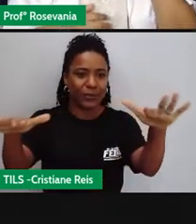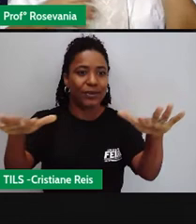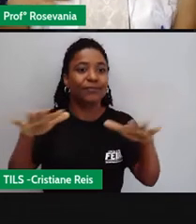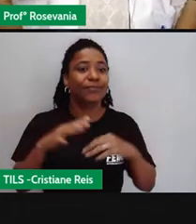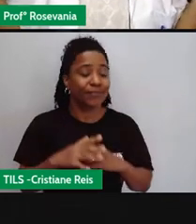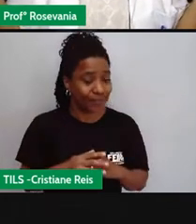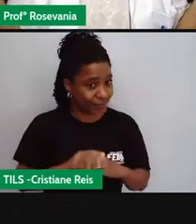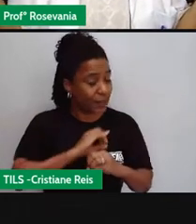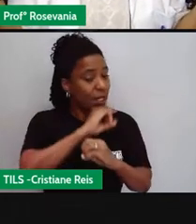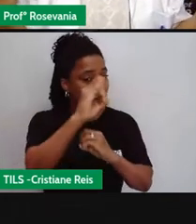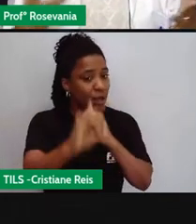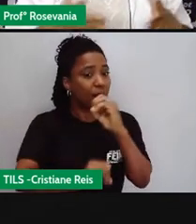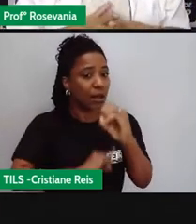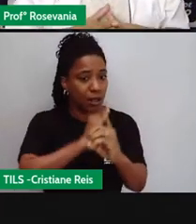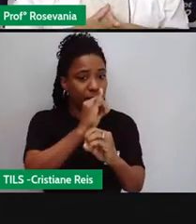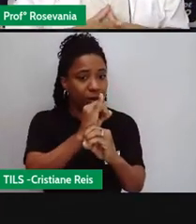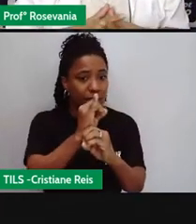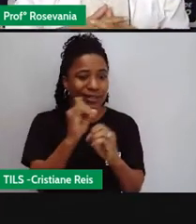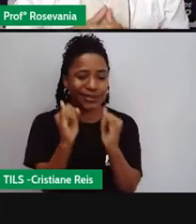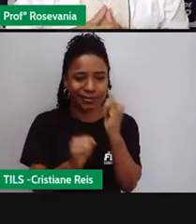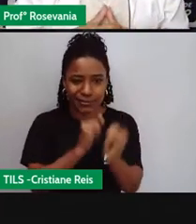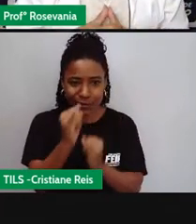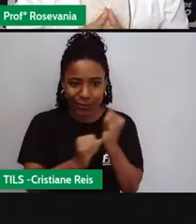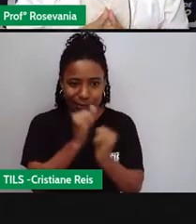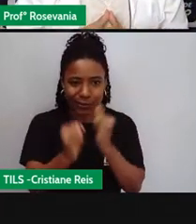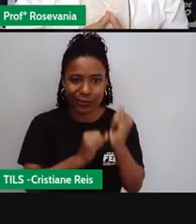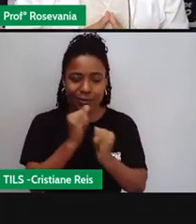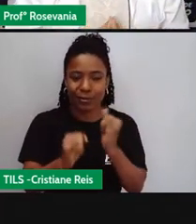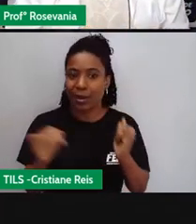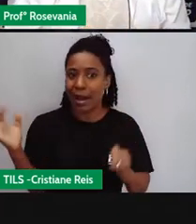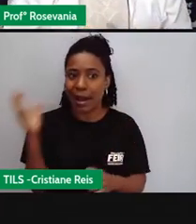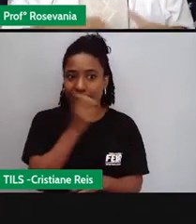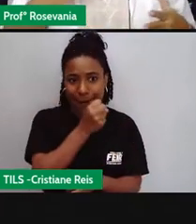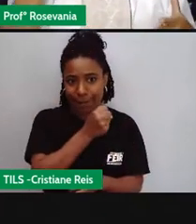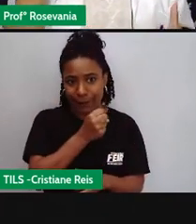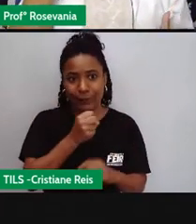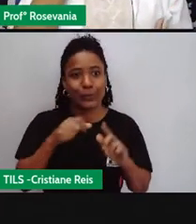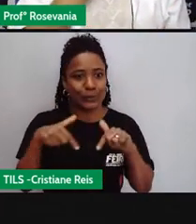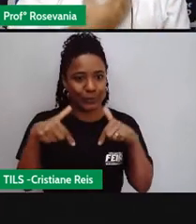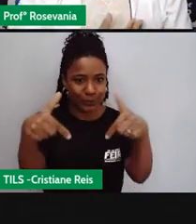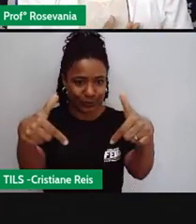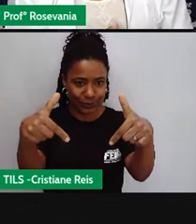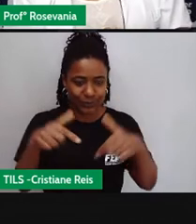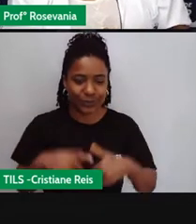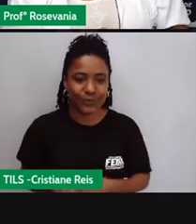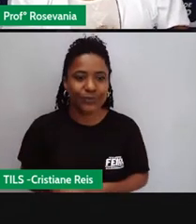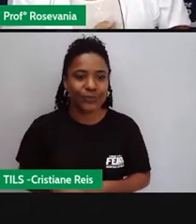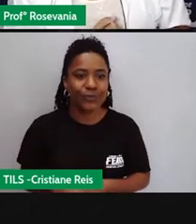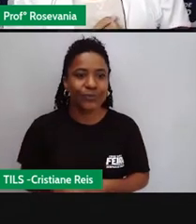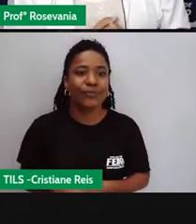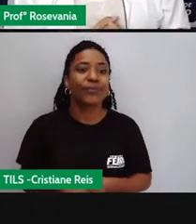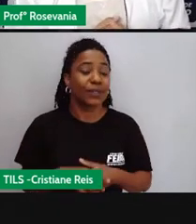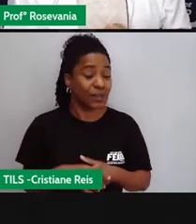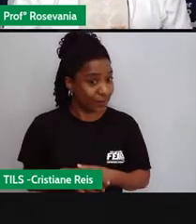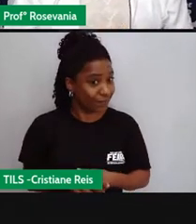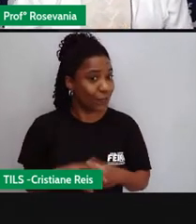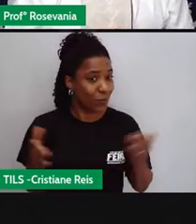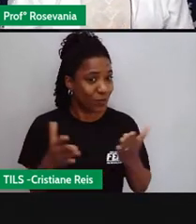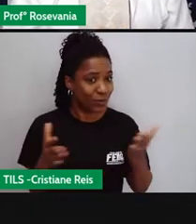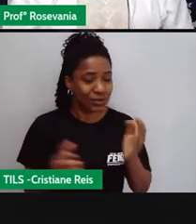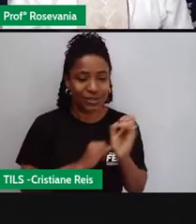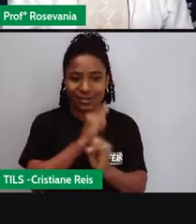ela favorece que as informações cheguem mais rapidamente possível e deixa nossa vida bastante acelerada